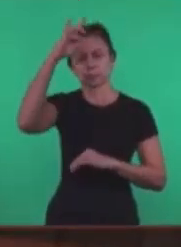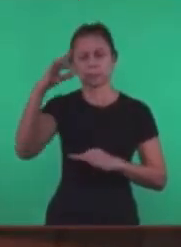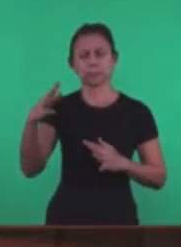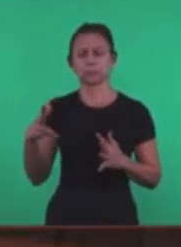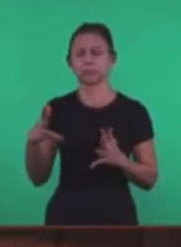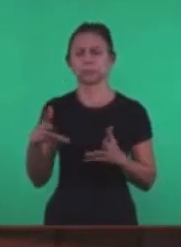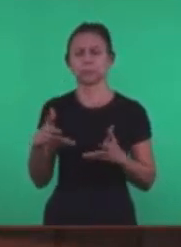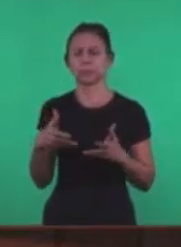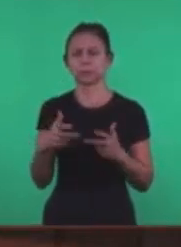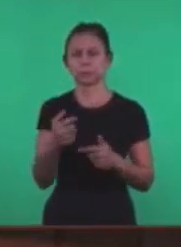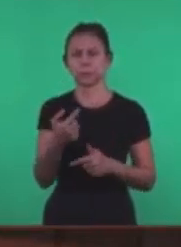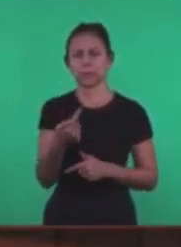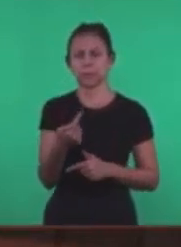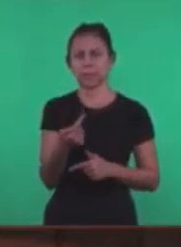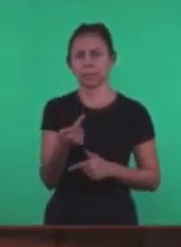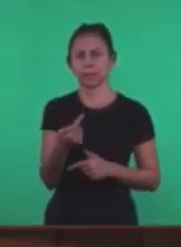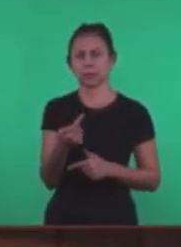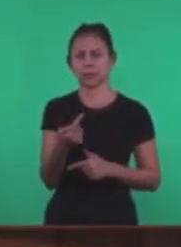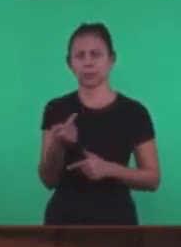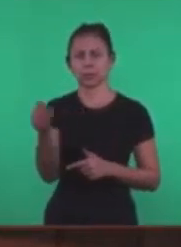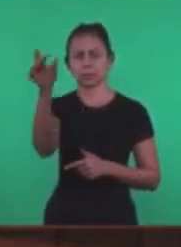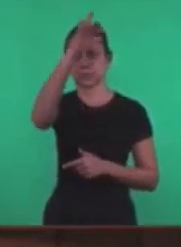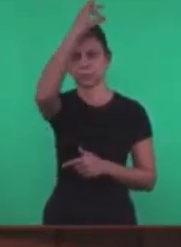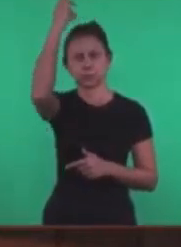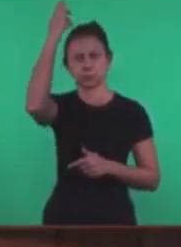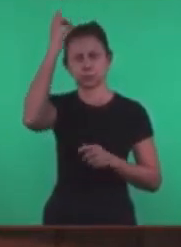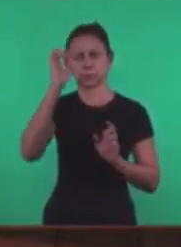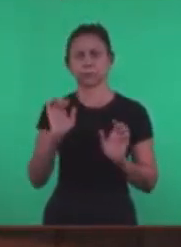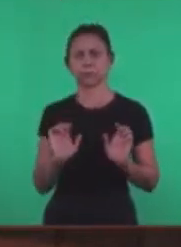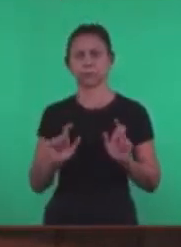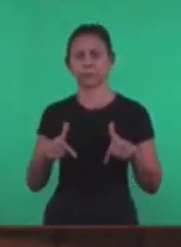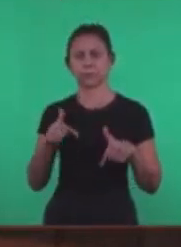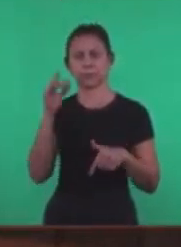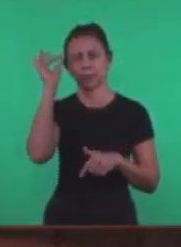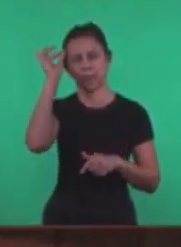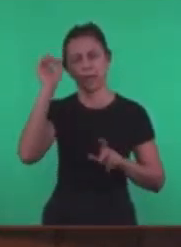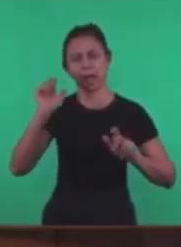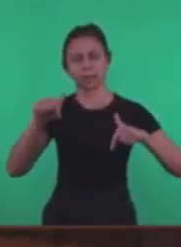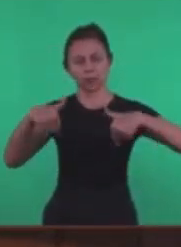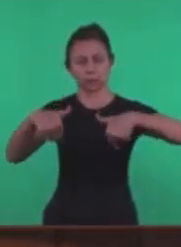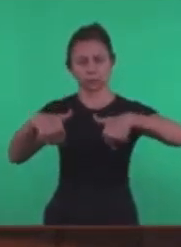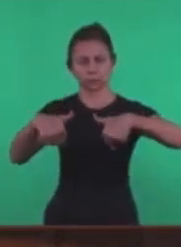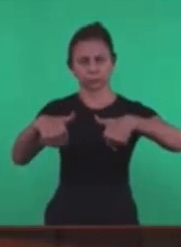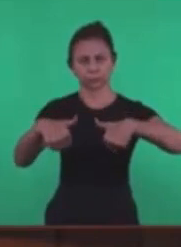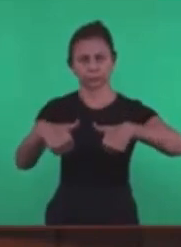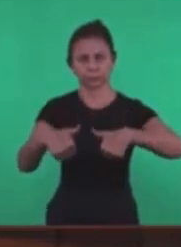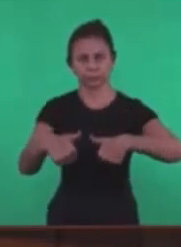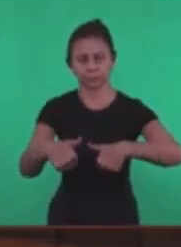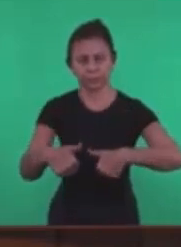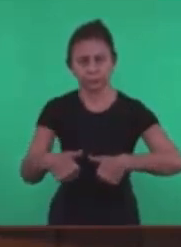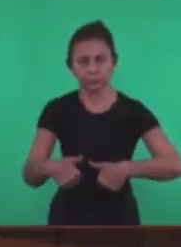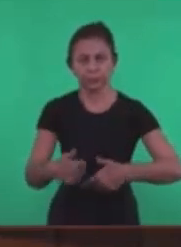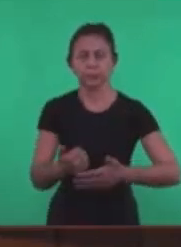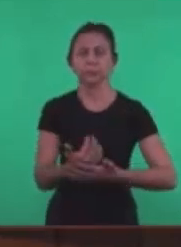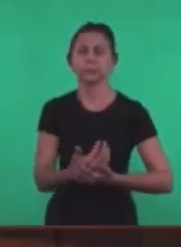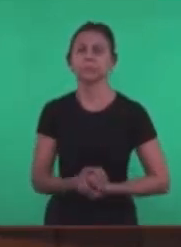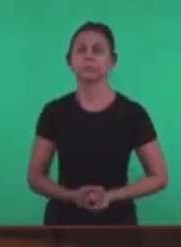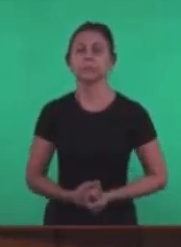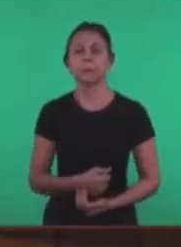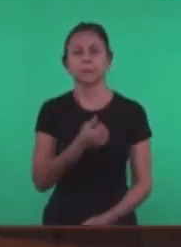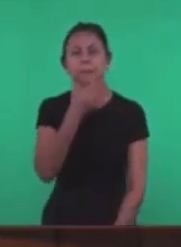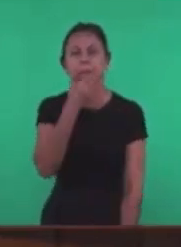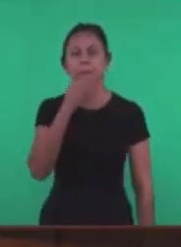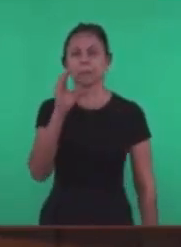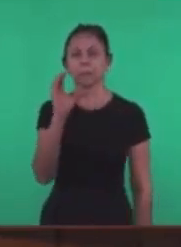Sete espíritos Portanto Há um momento Histórico Então nós vamos encontrar O período de Constantino